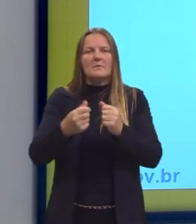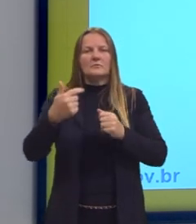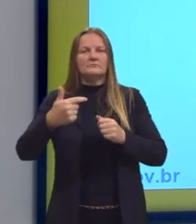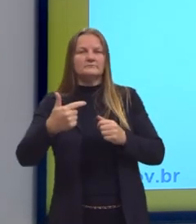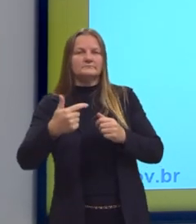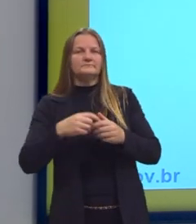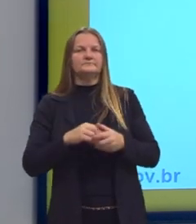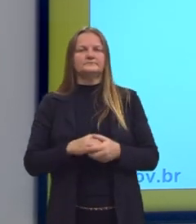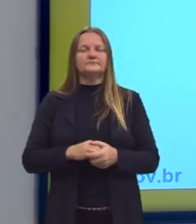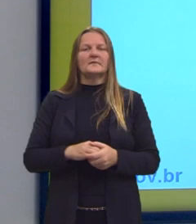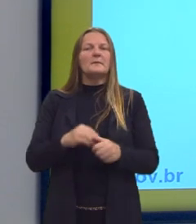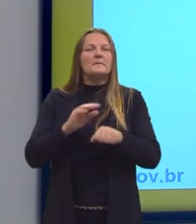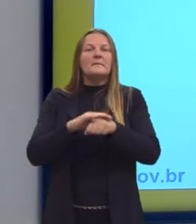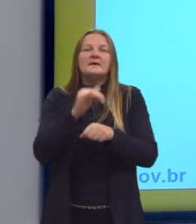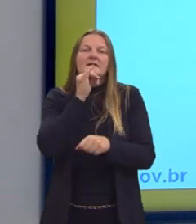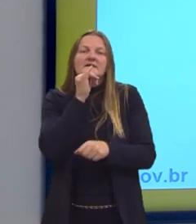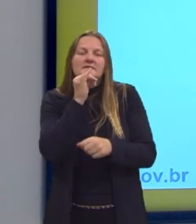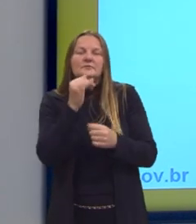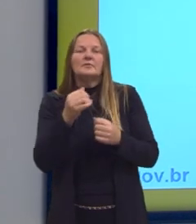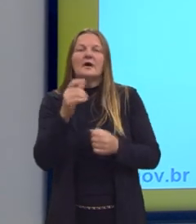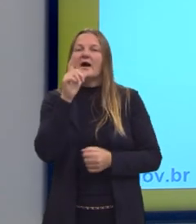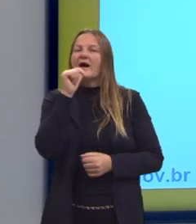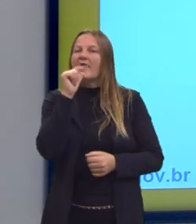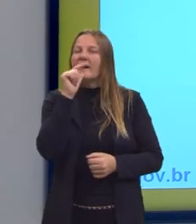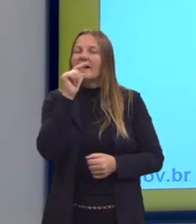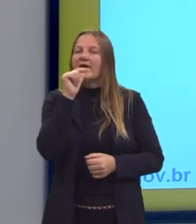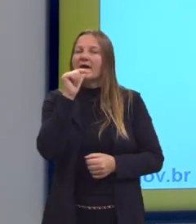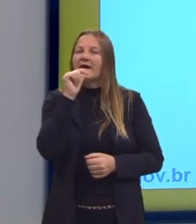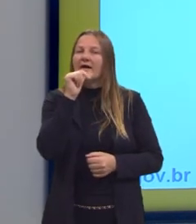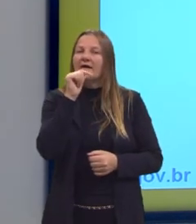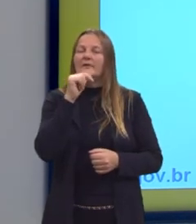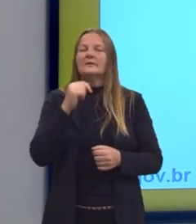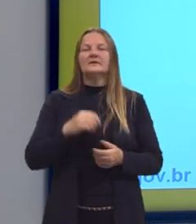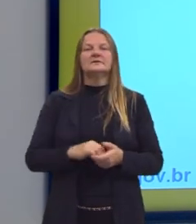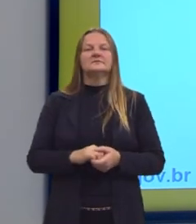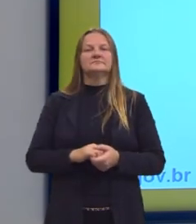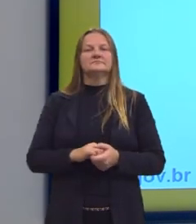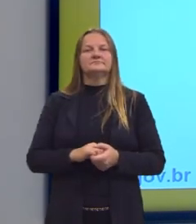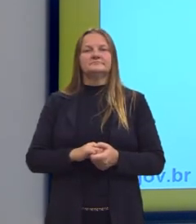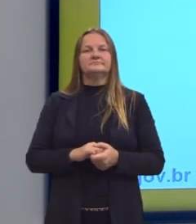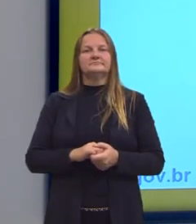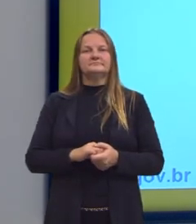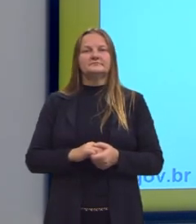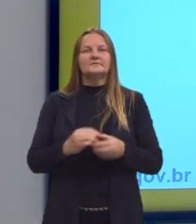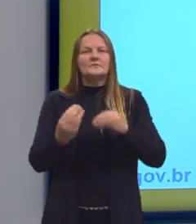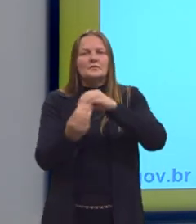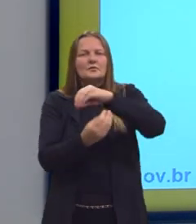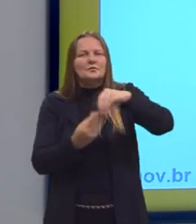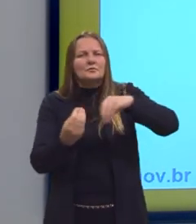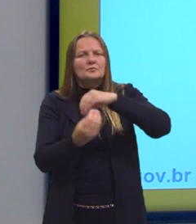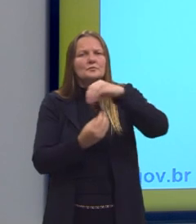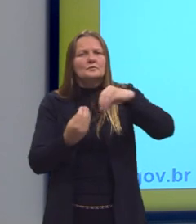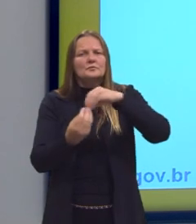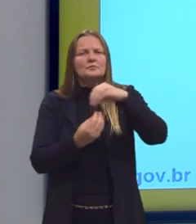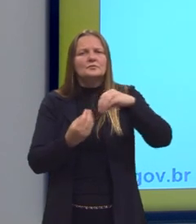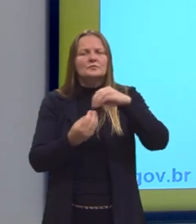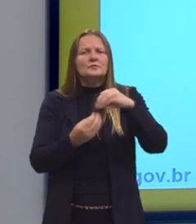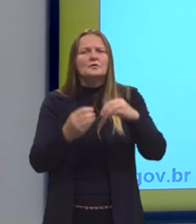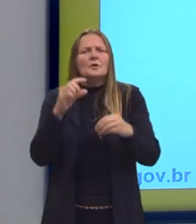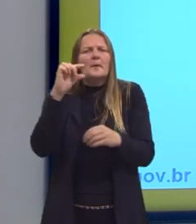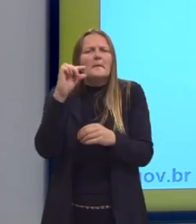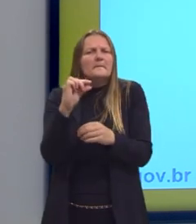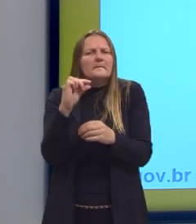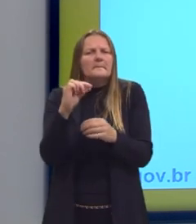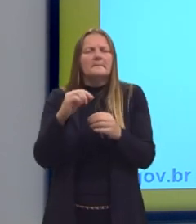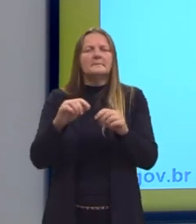os exemplos mais comuns é a água. A solução acosa, o solvente é a água. E o soluto está em menor